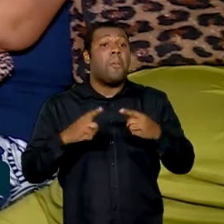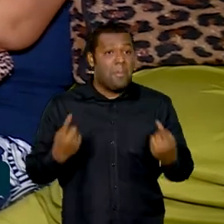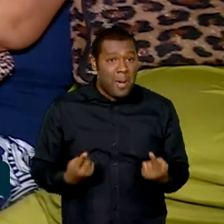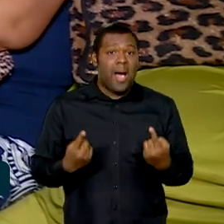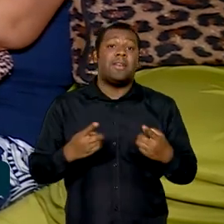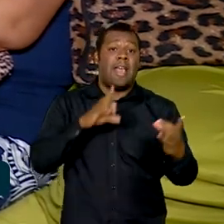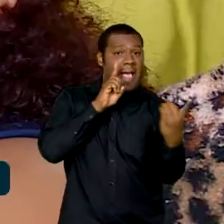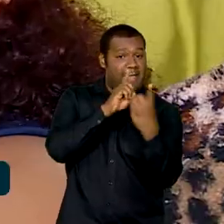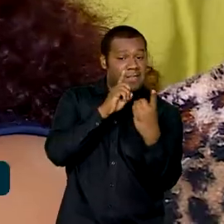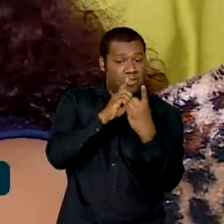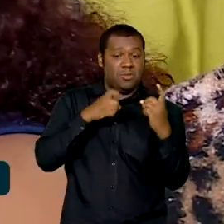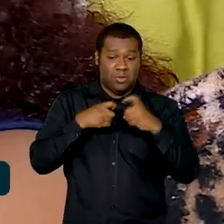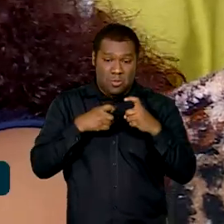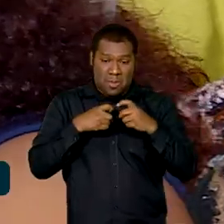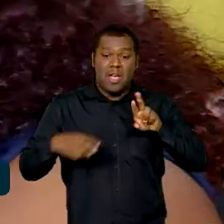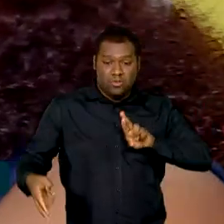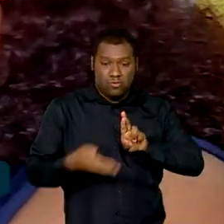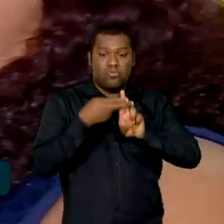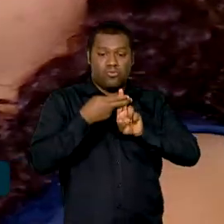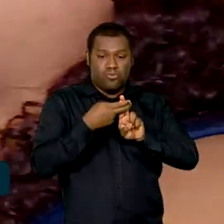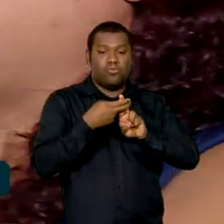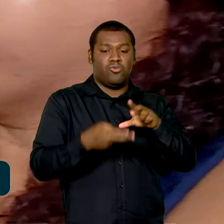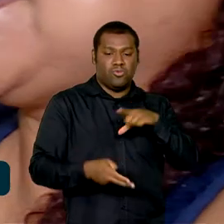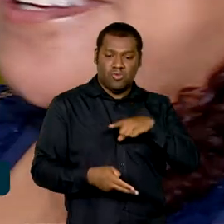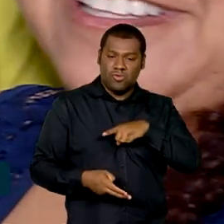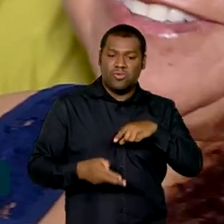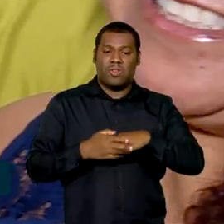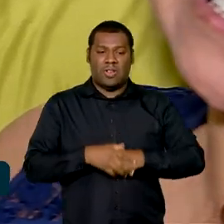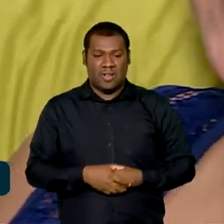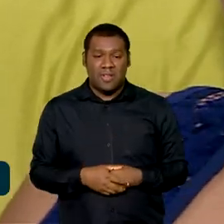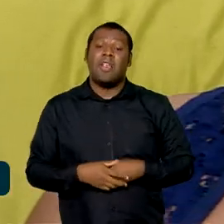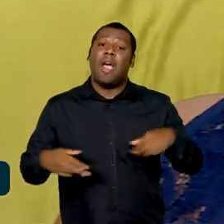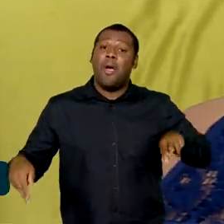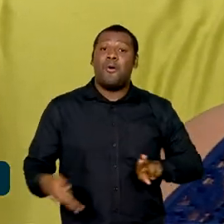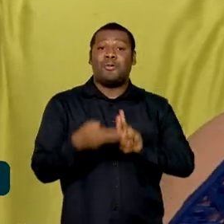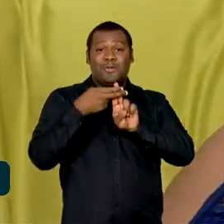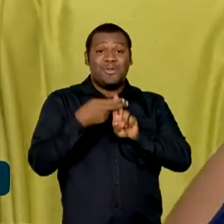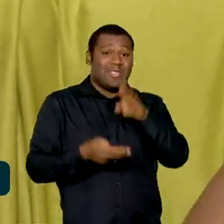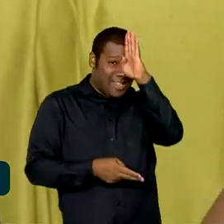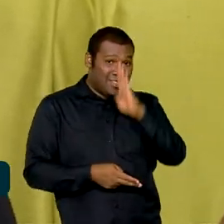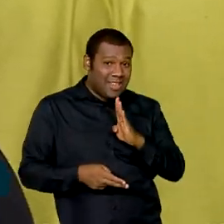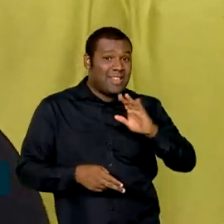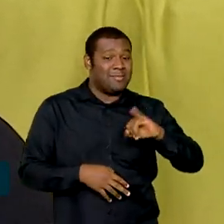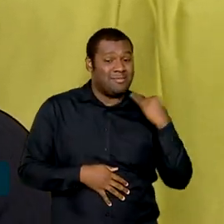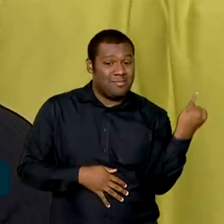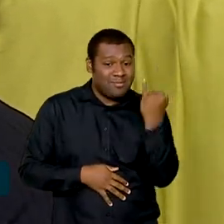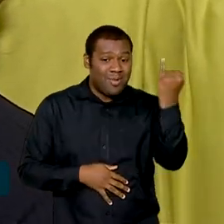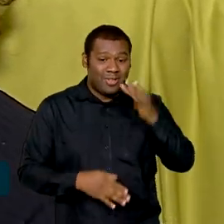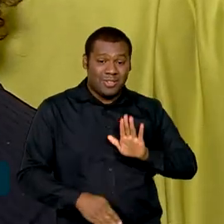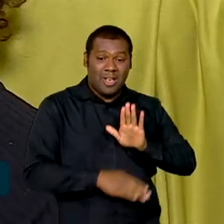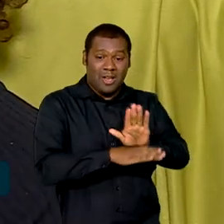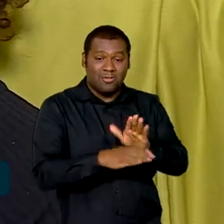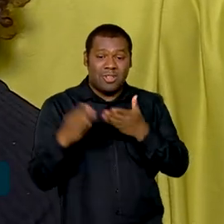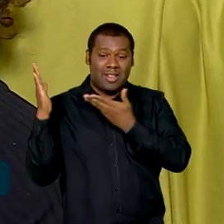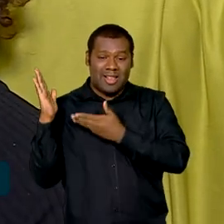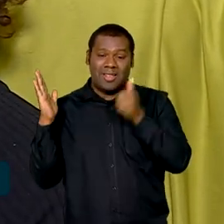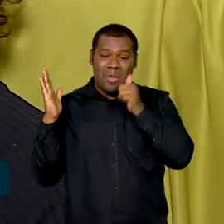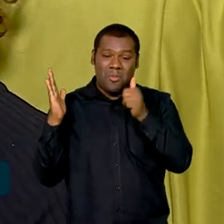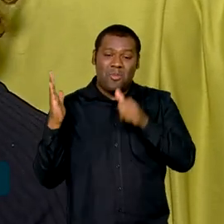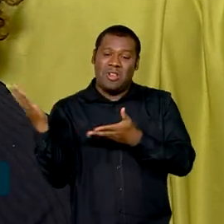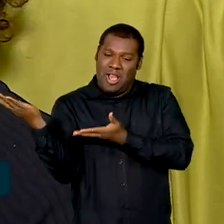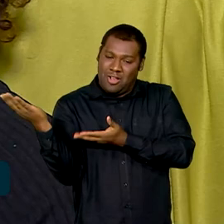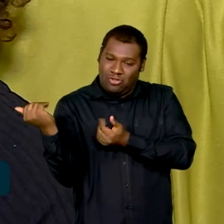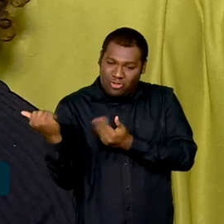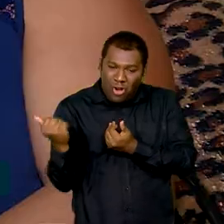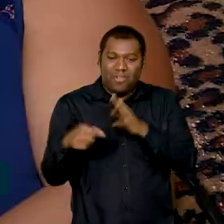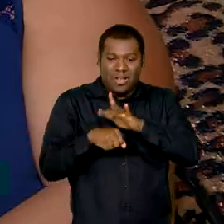rede pública. A mãe conta que a assistência de graça foi essencial para que a adolescente vencesse o